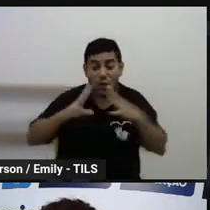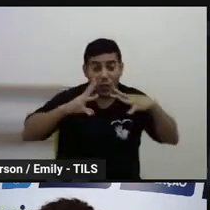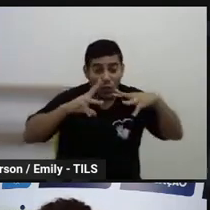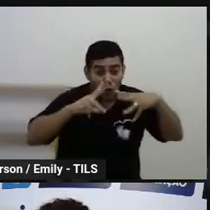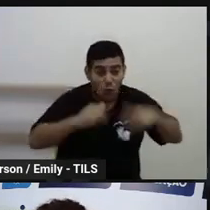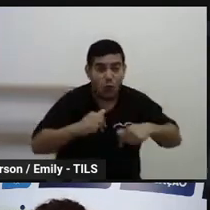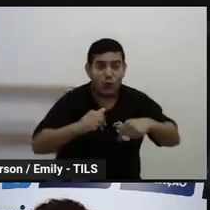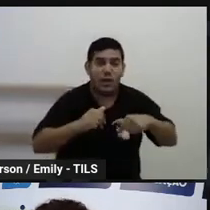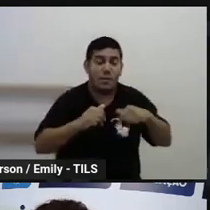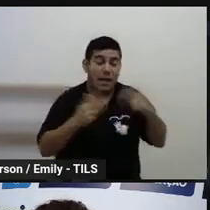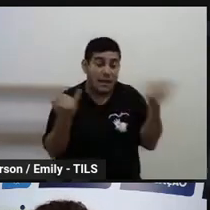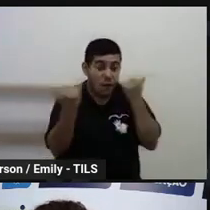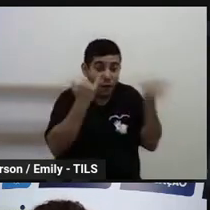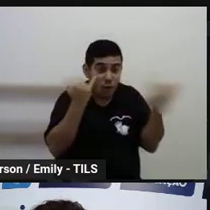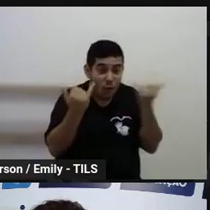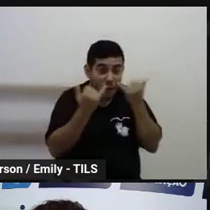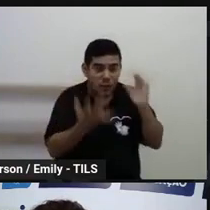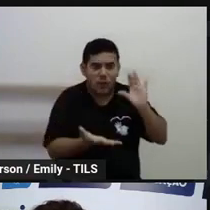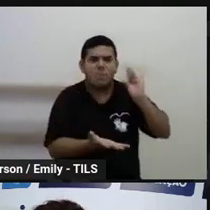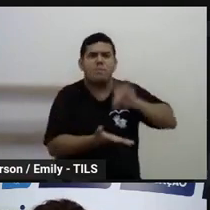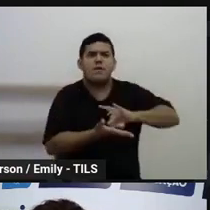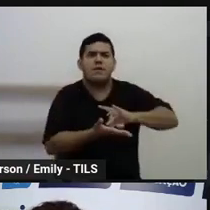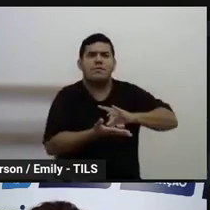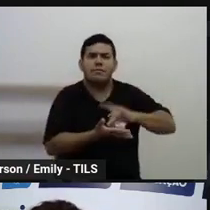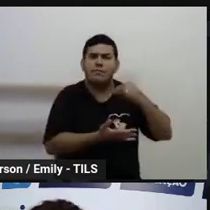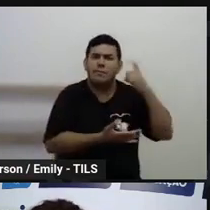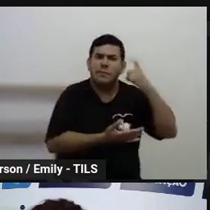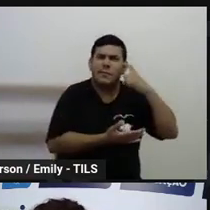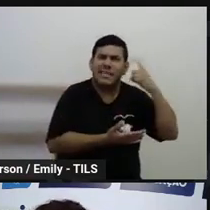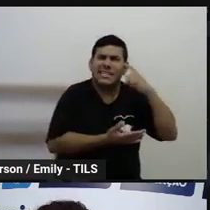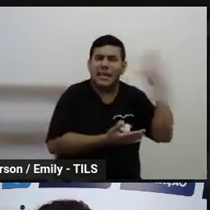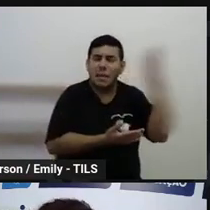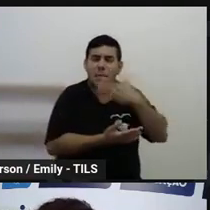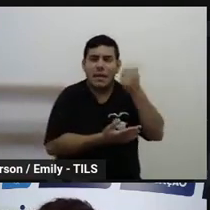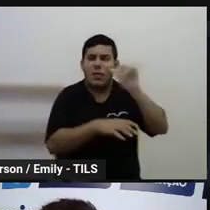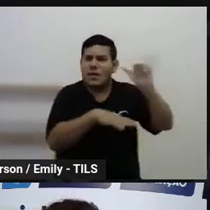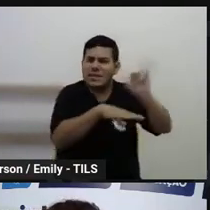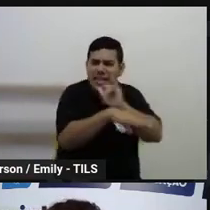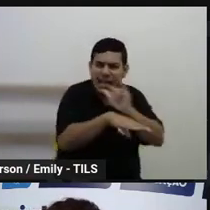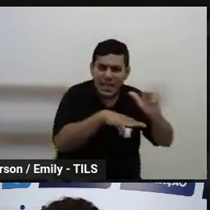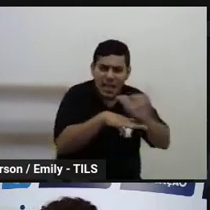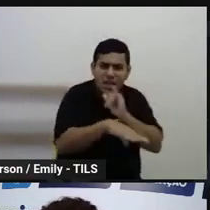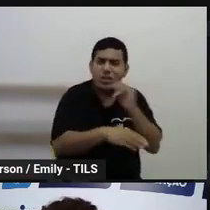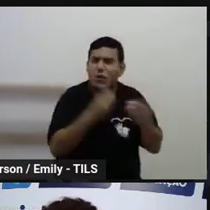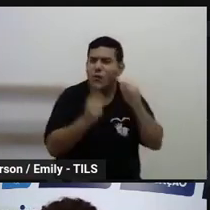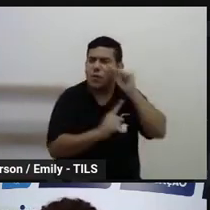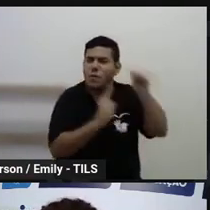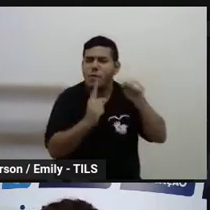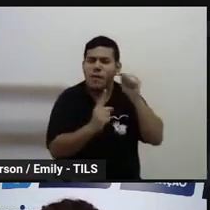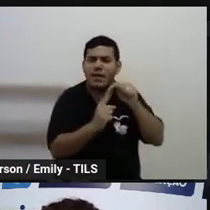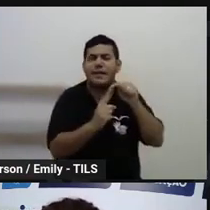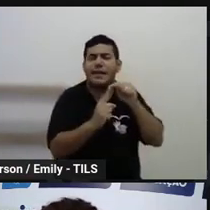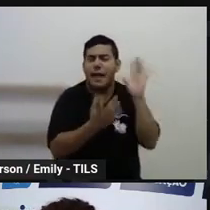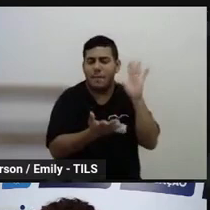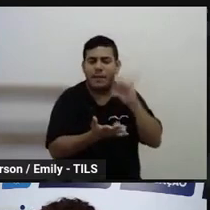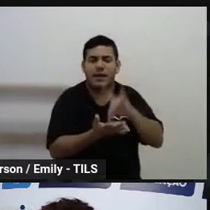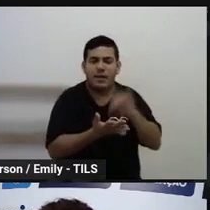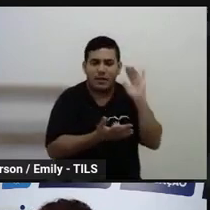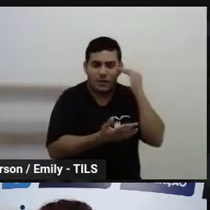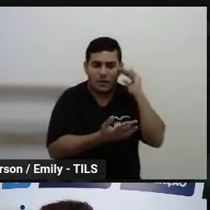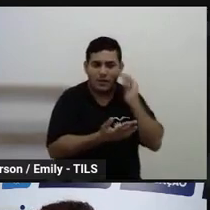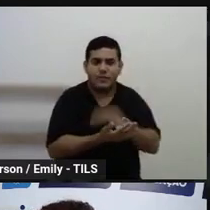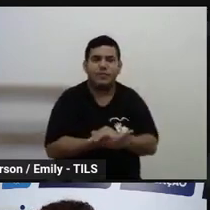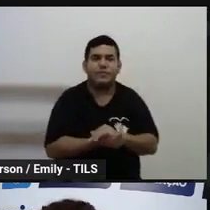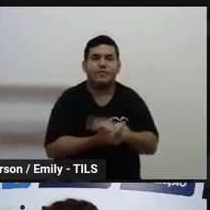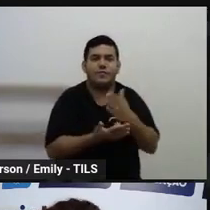para conseguir pensar melhor nessas metas que serão aplicadas a partir